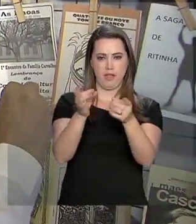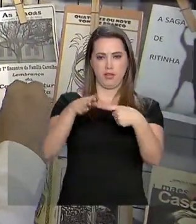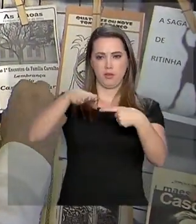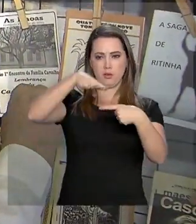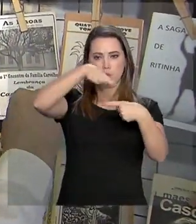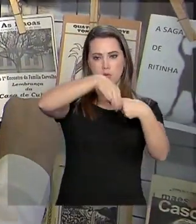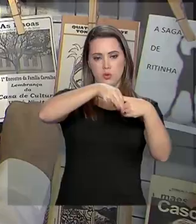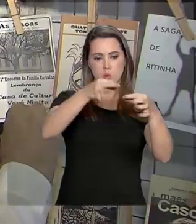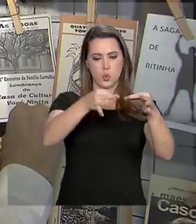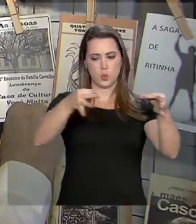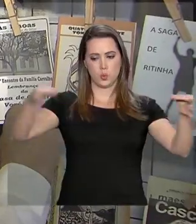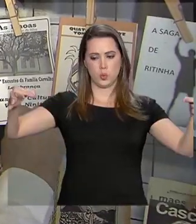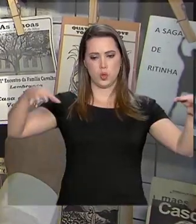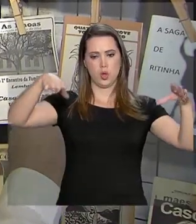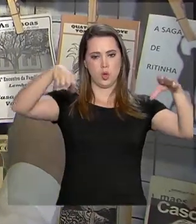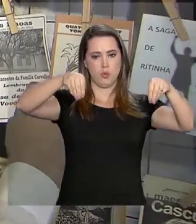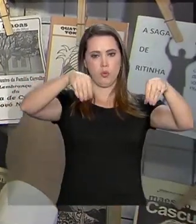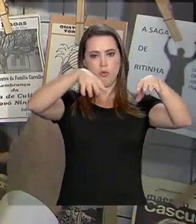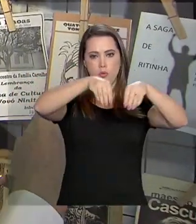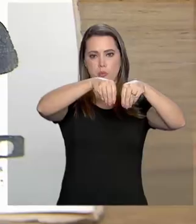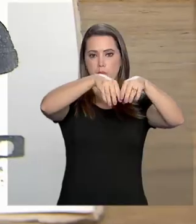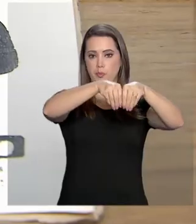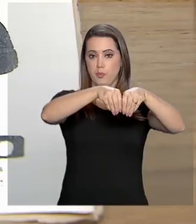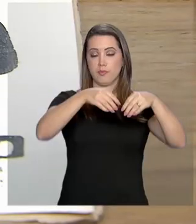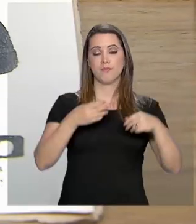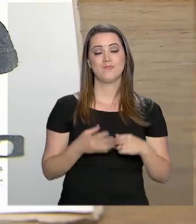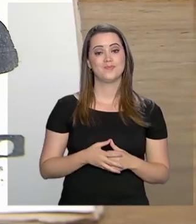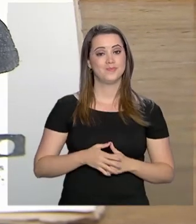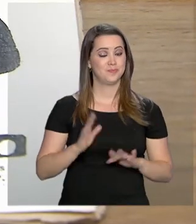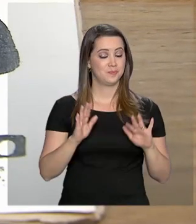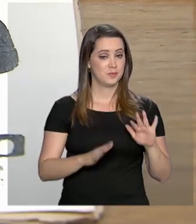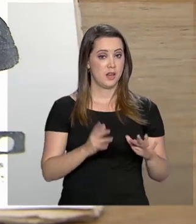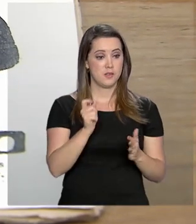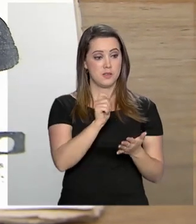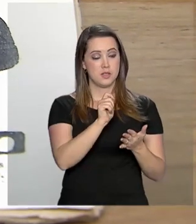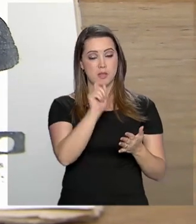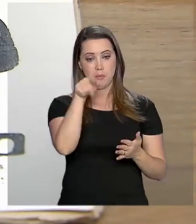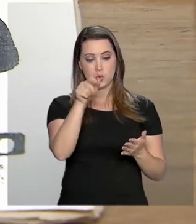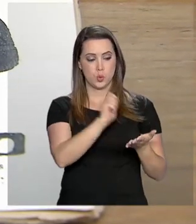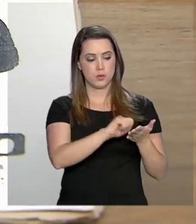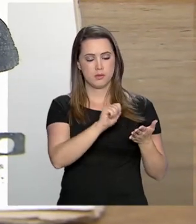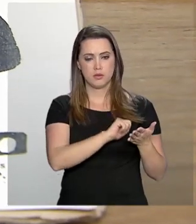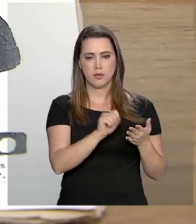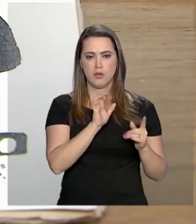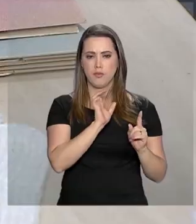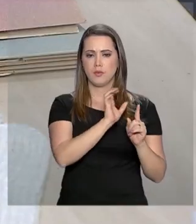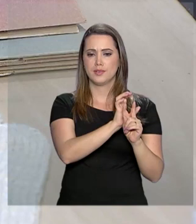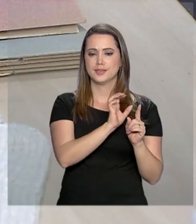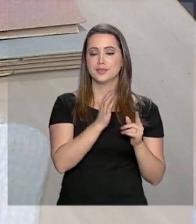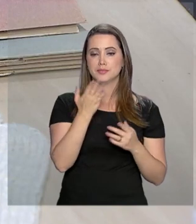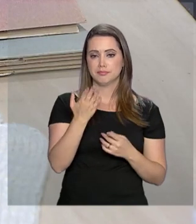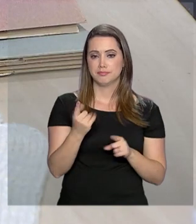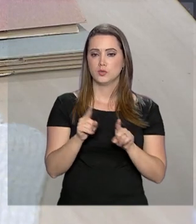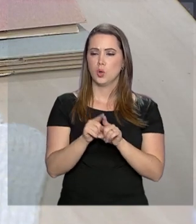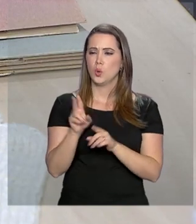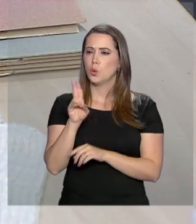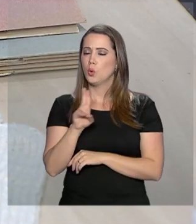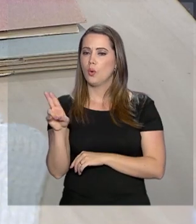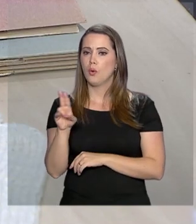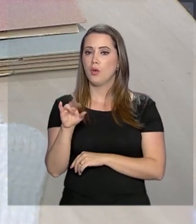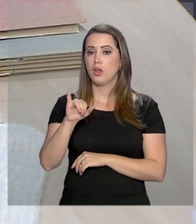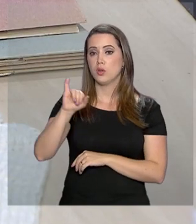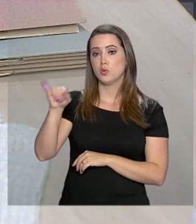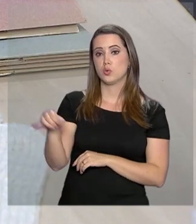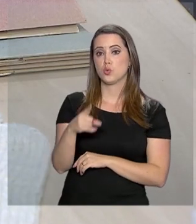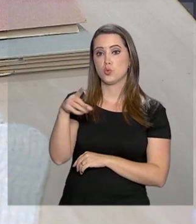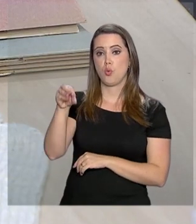Candurados em cordas, cordéis ou barbantes. Muitos escritores foram influenciados por este estilo. Nomes como João